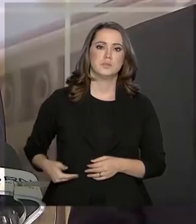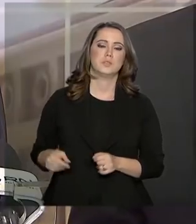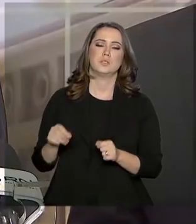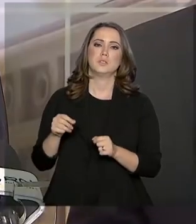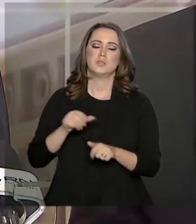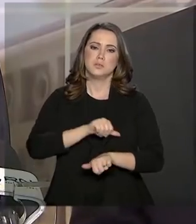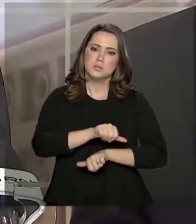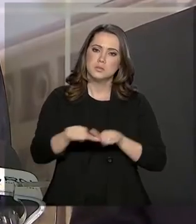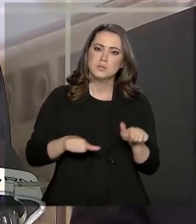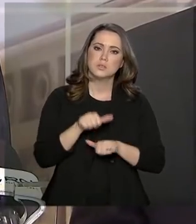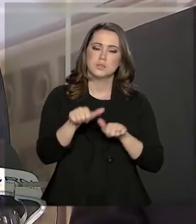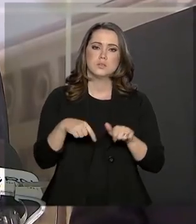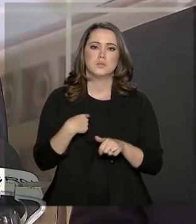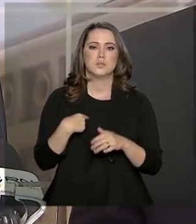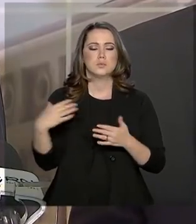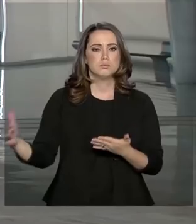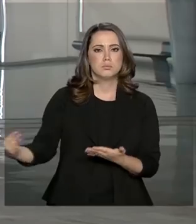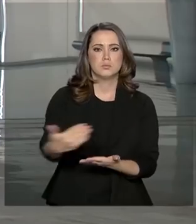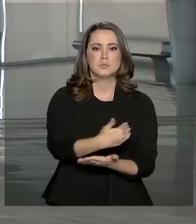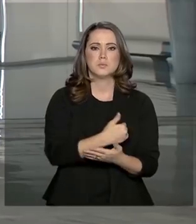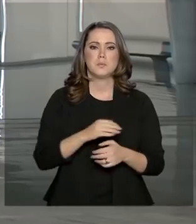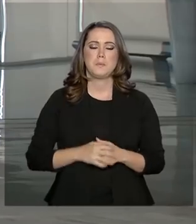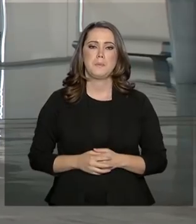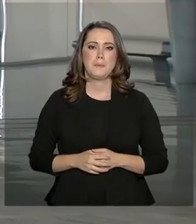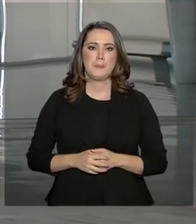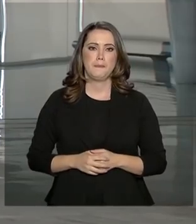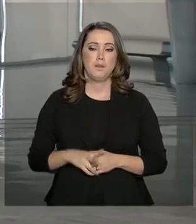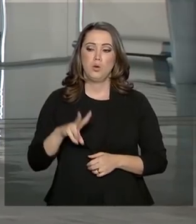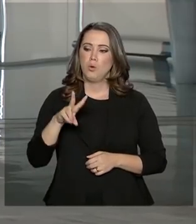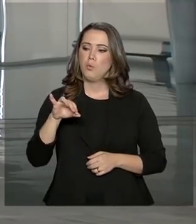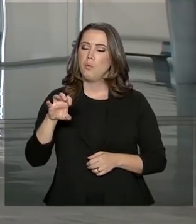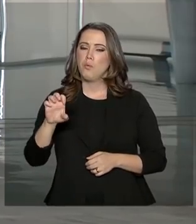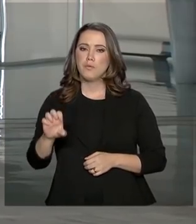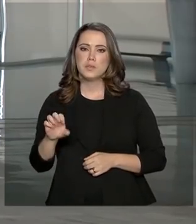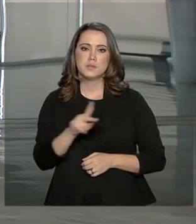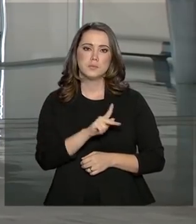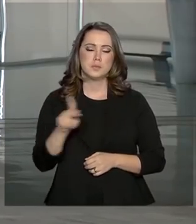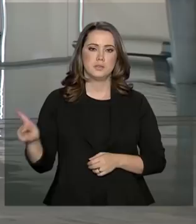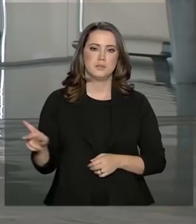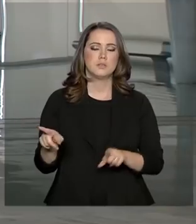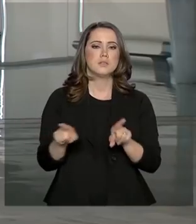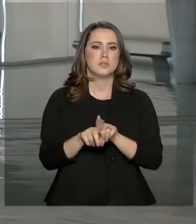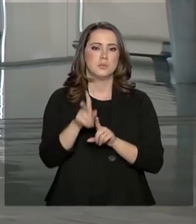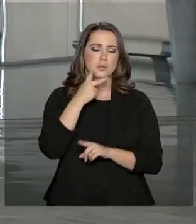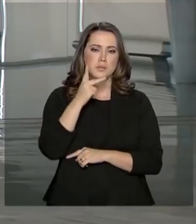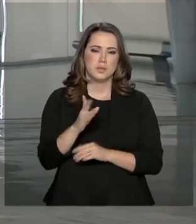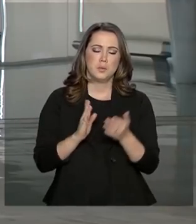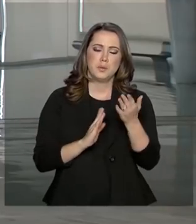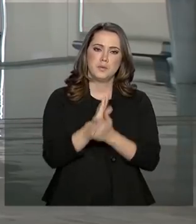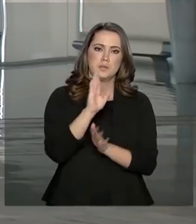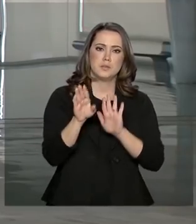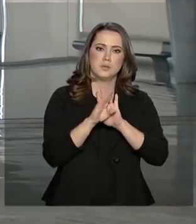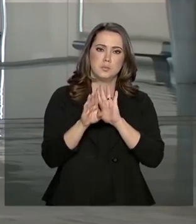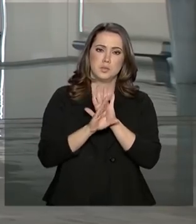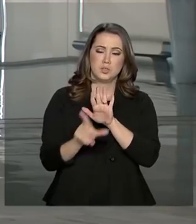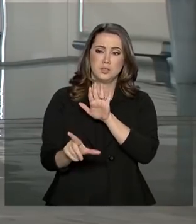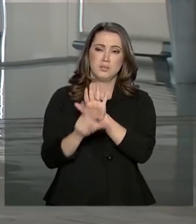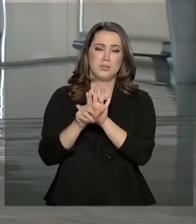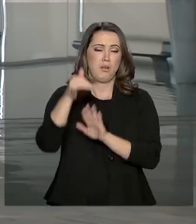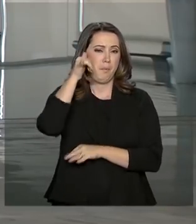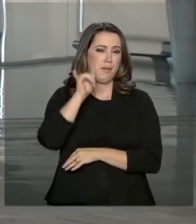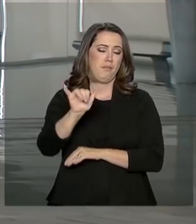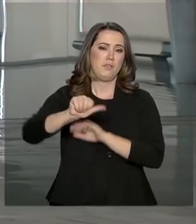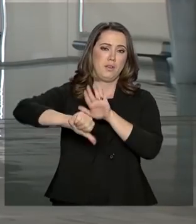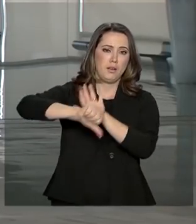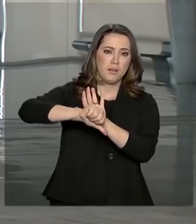retornar com base nessa arrecadação. O vice-presidente defendeu ainda a aprovação do projeto de lei anticrime